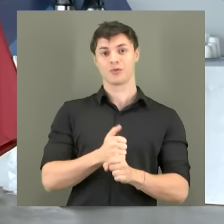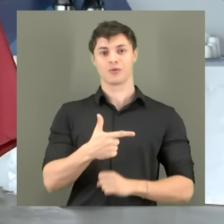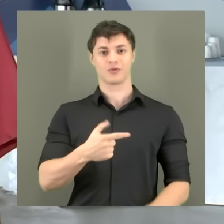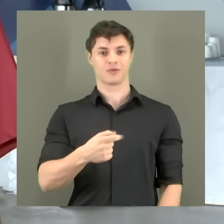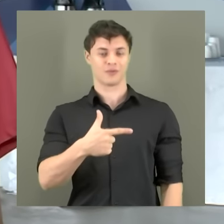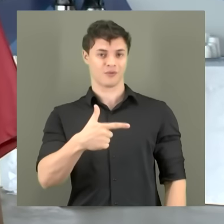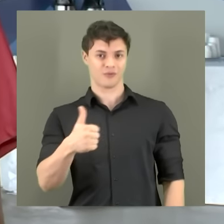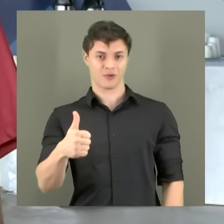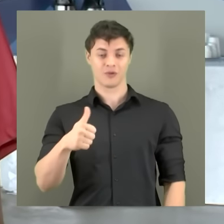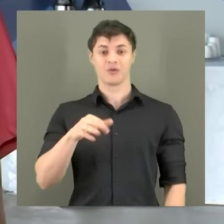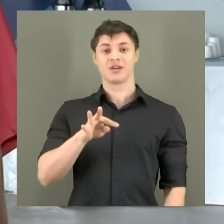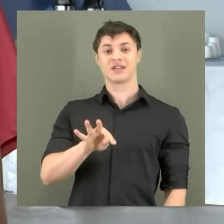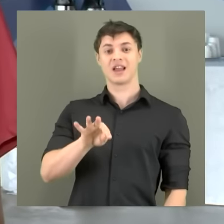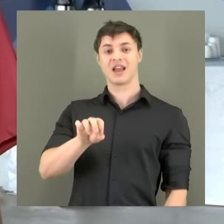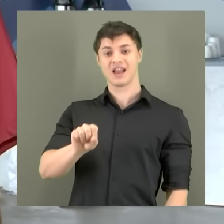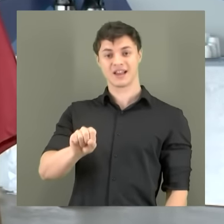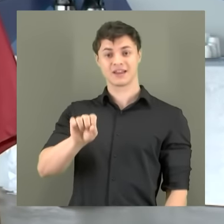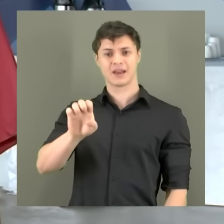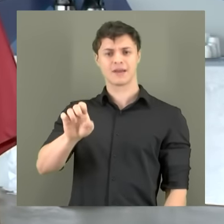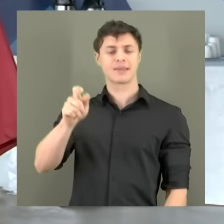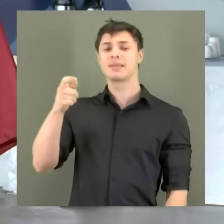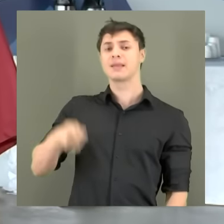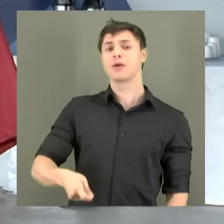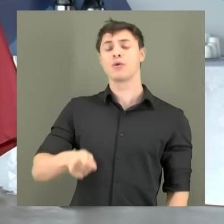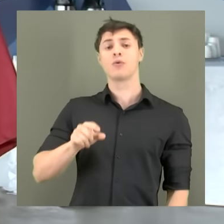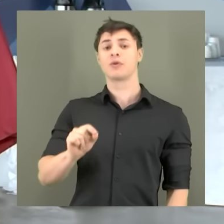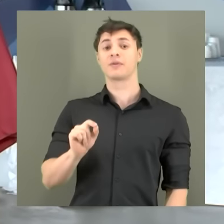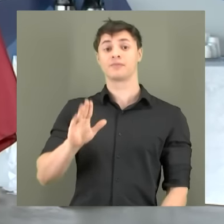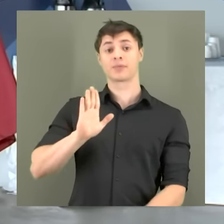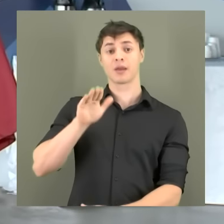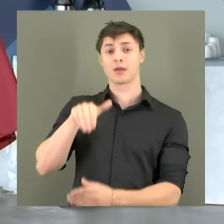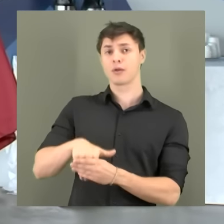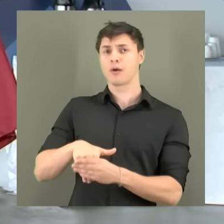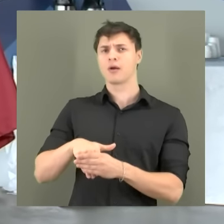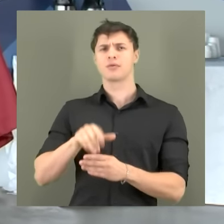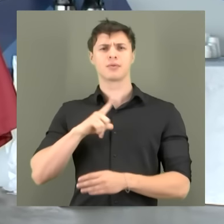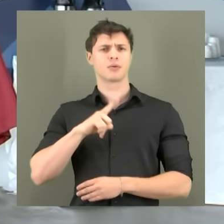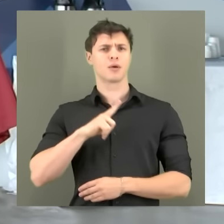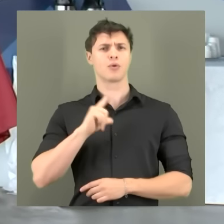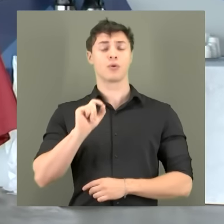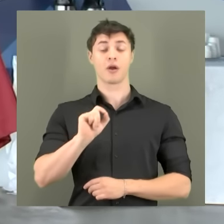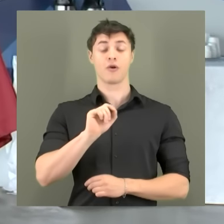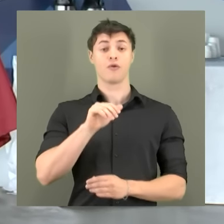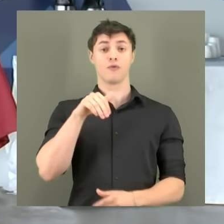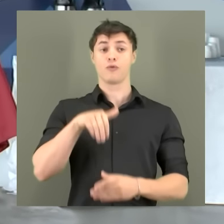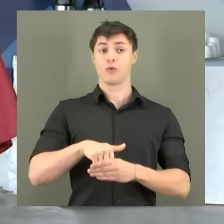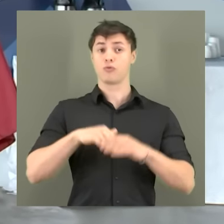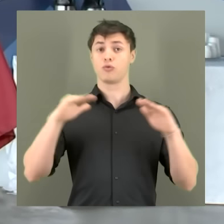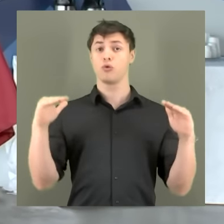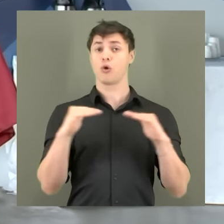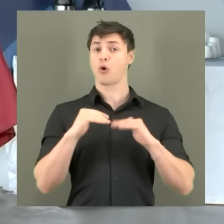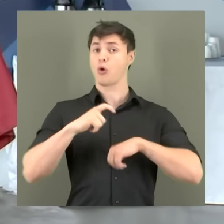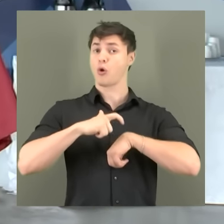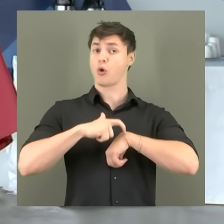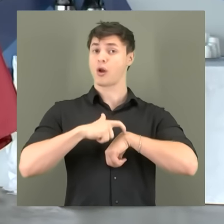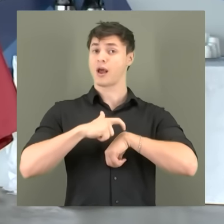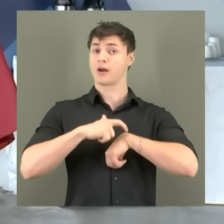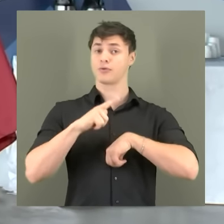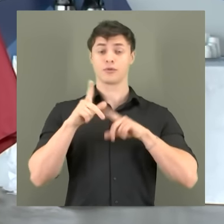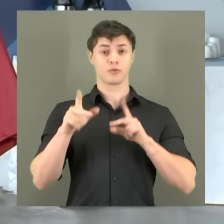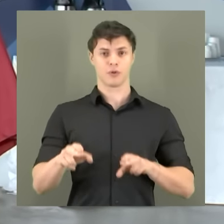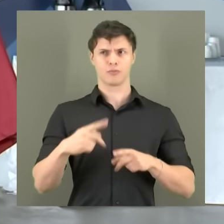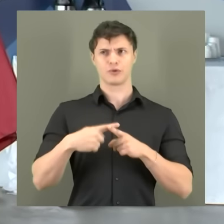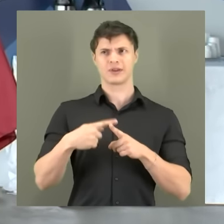o Tribunal Superior Eleitoral decidiu que os eleitores terminariam a votação no mesmo horário. Antes havia uma